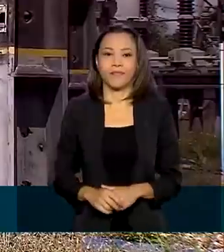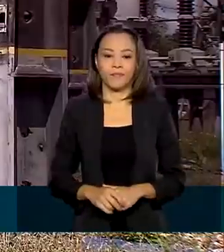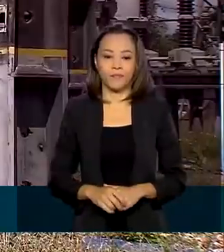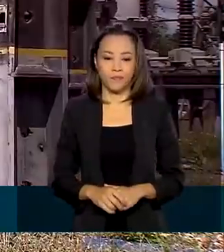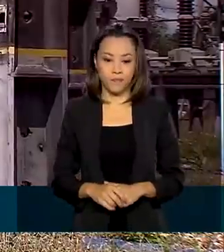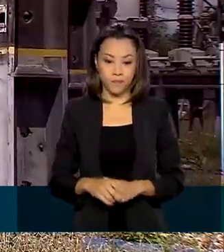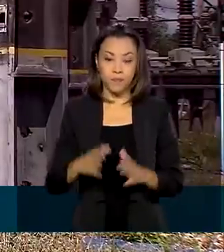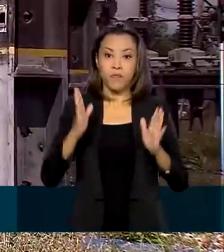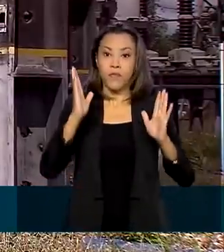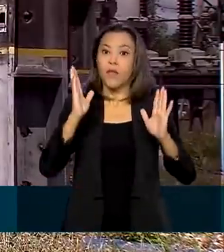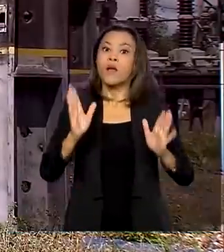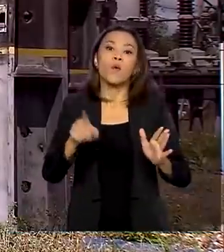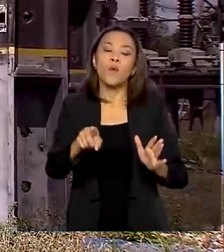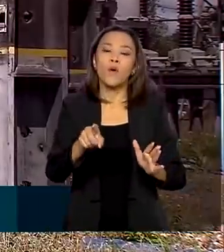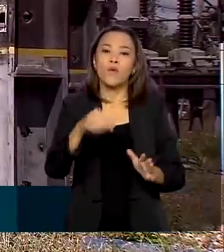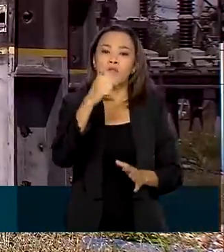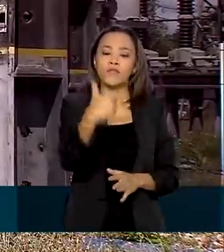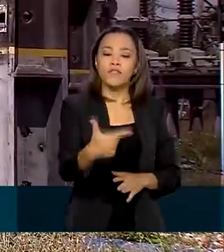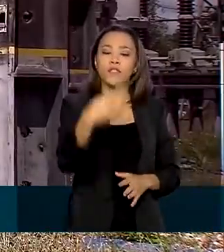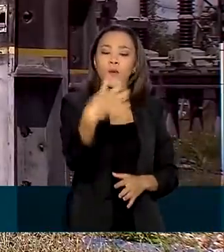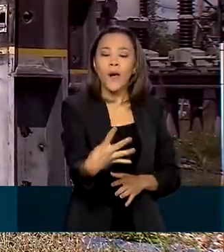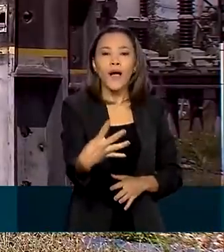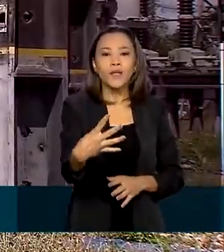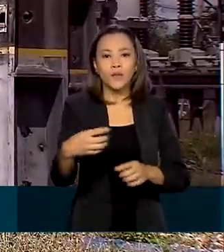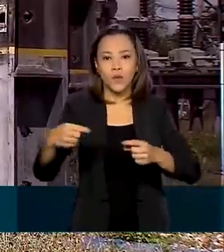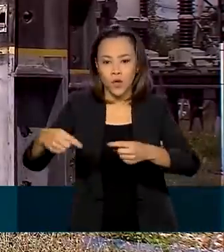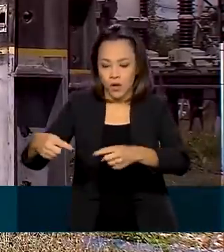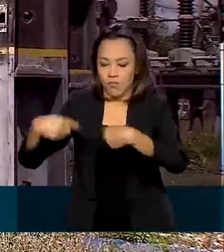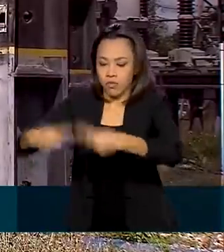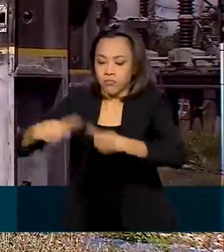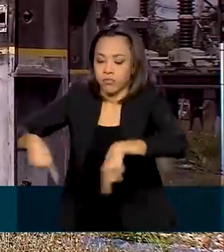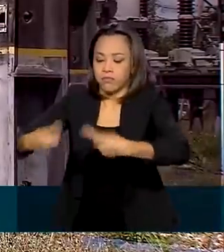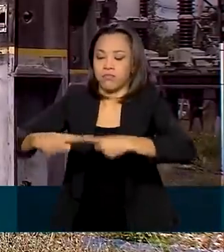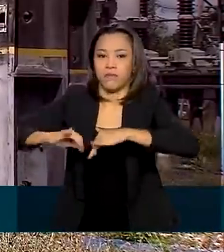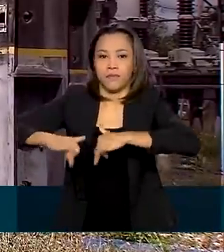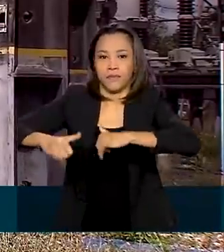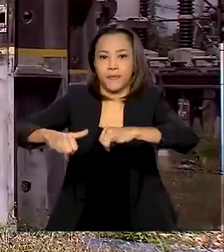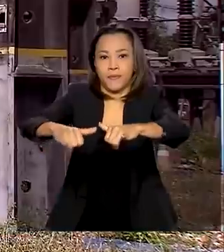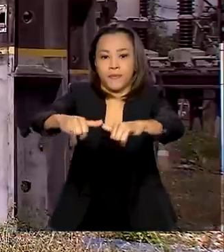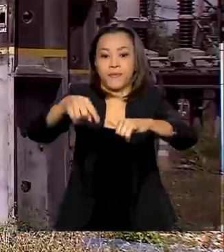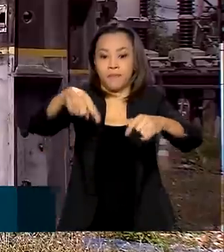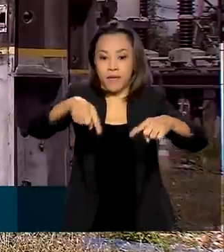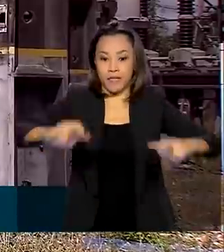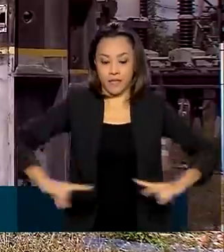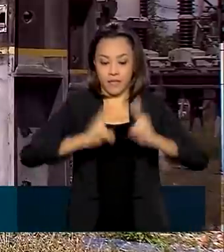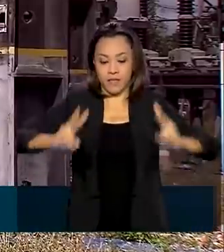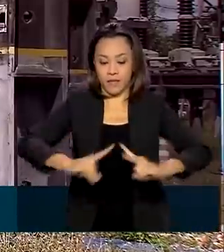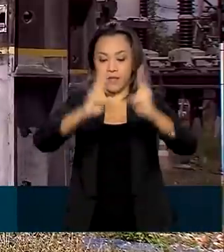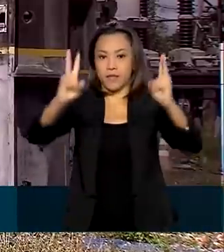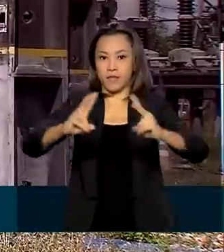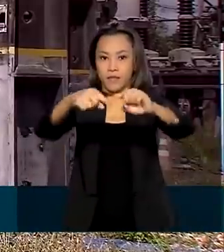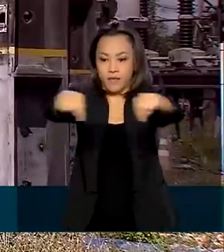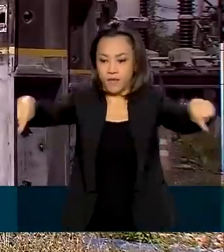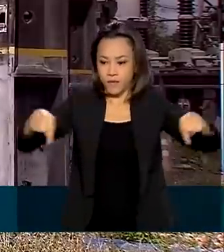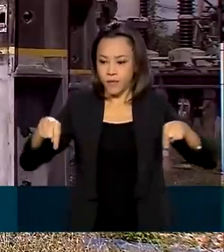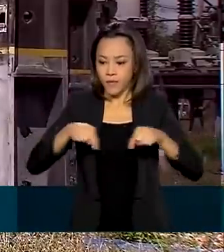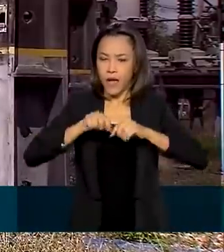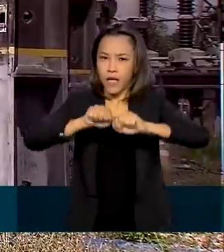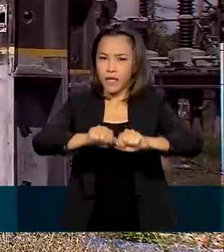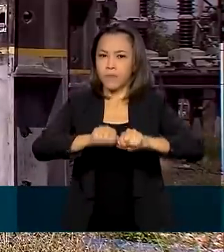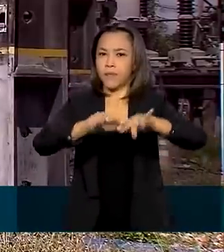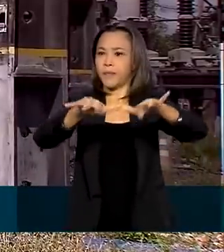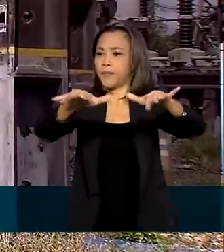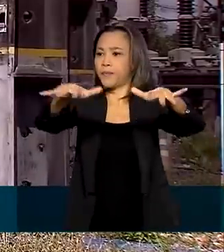Com o acionamento dos 24 geradores, a energia é mandada aqui para a subestação de Santana, que distribui para o